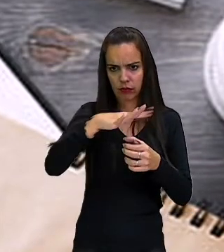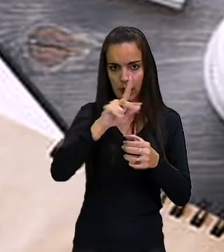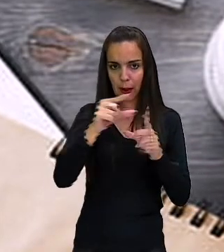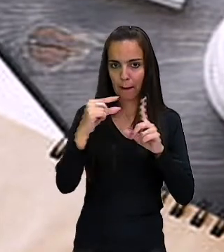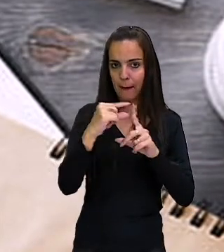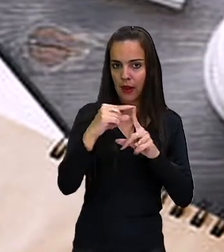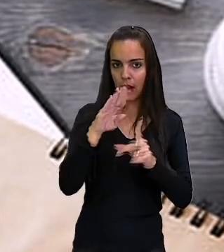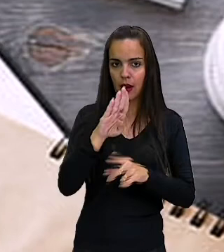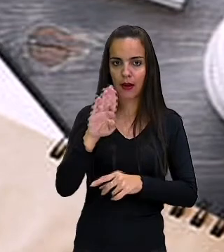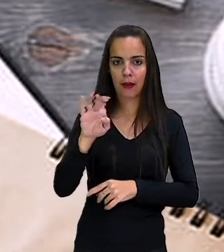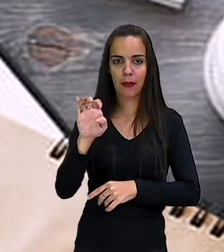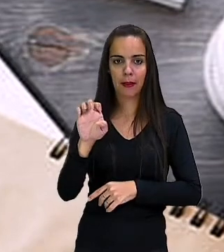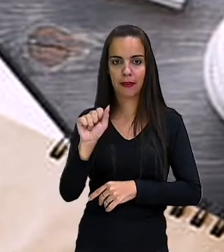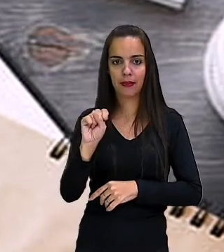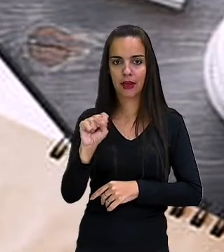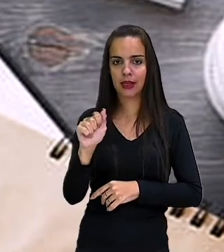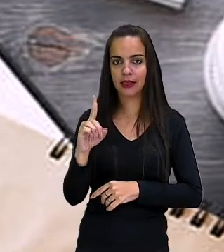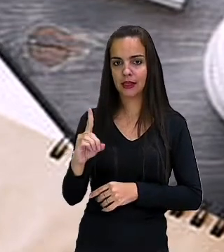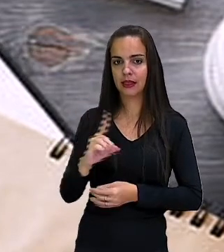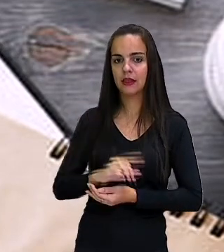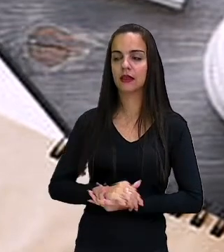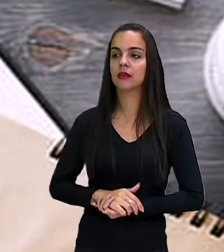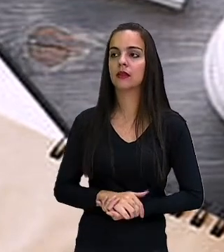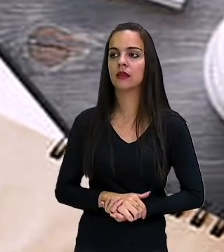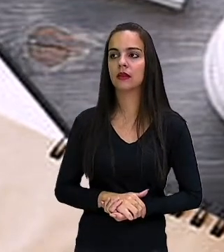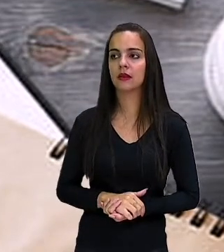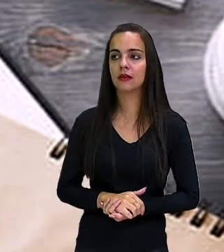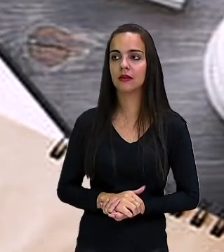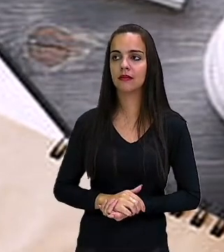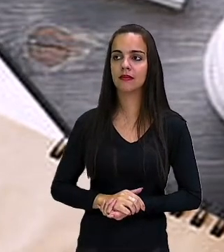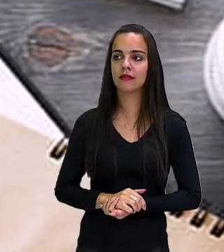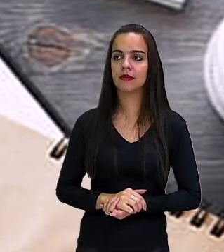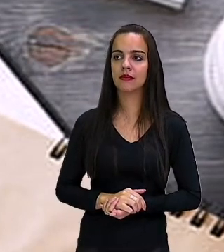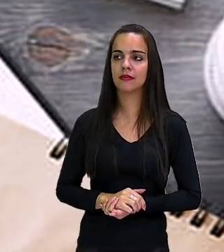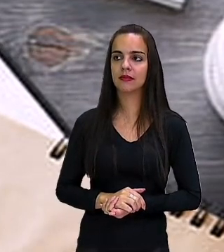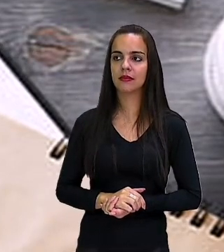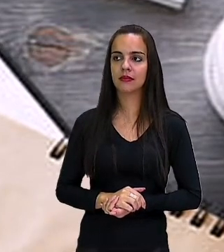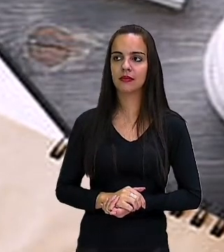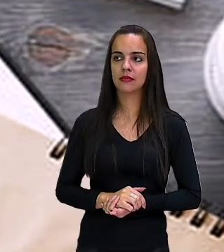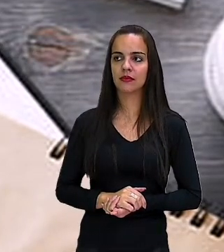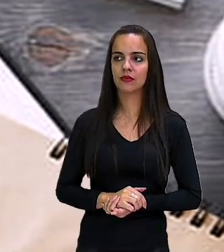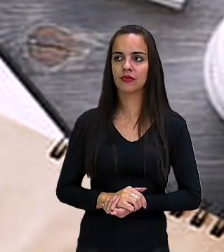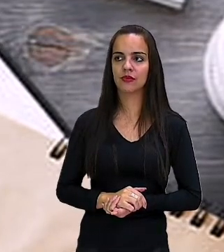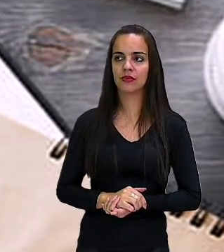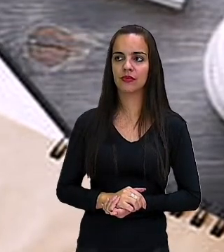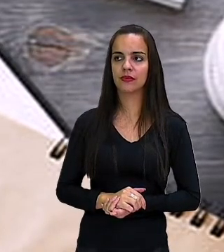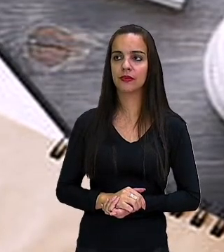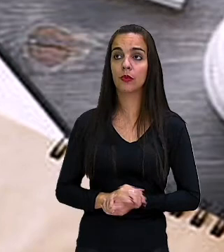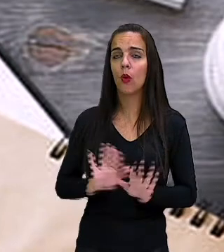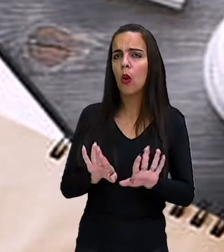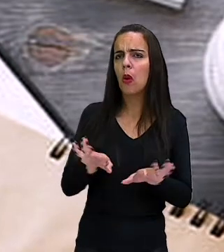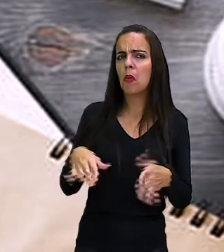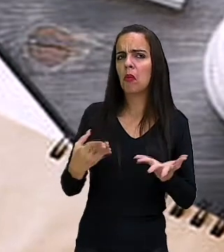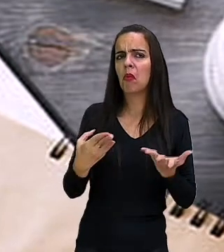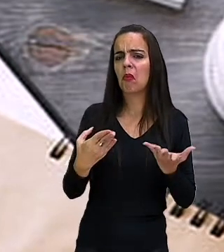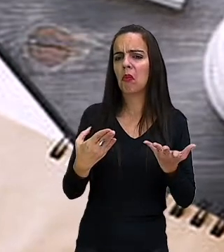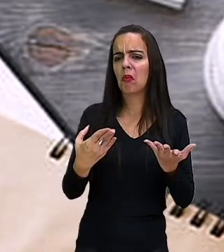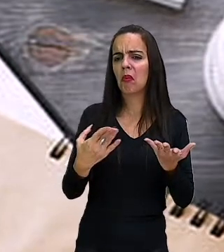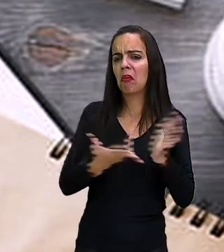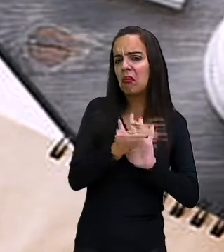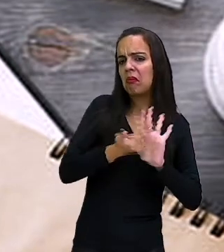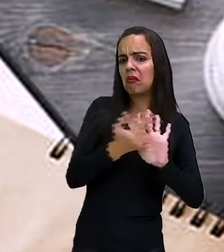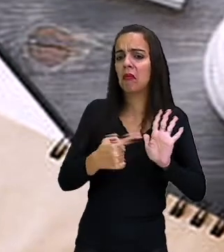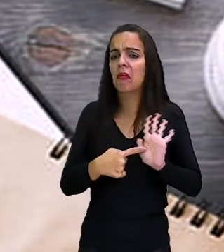What is the main idea in the cartoon? Qual é a ideia central do desenho? Ok?